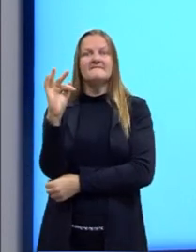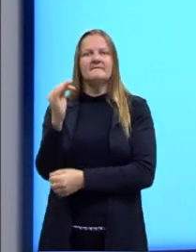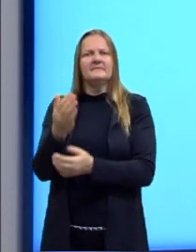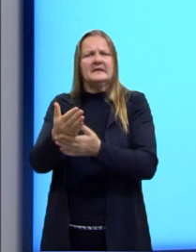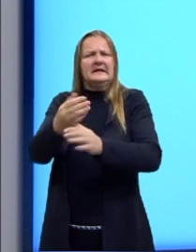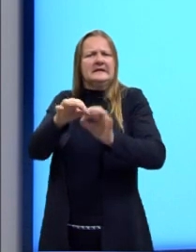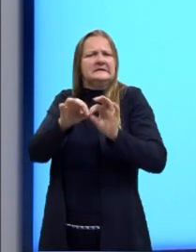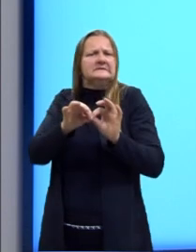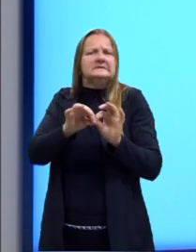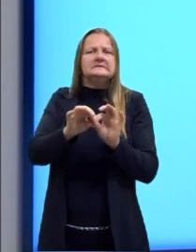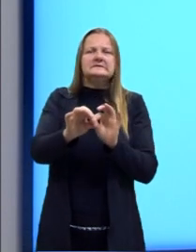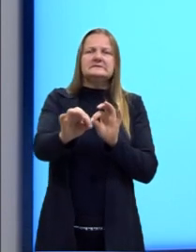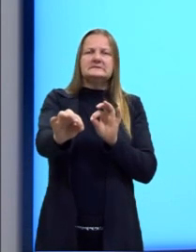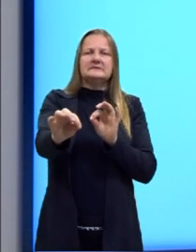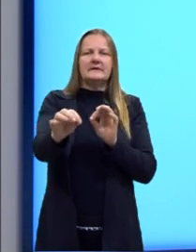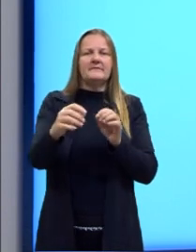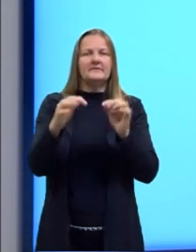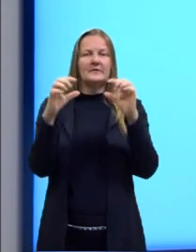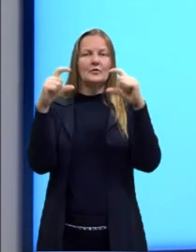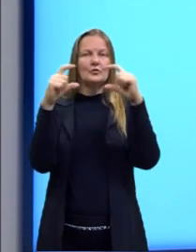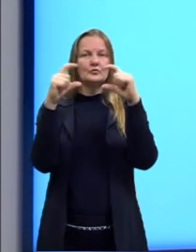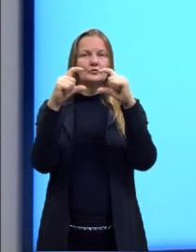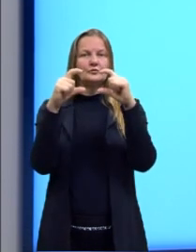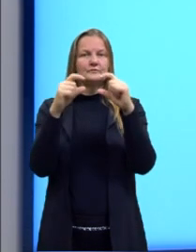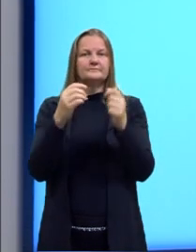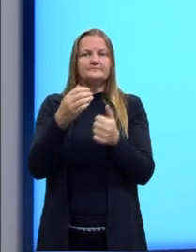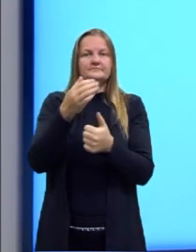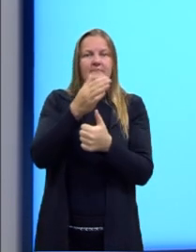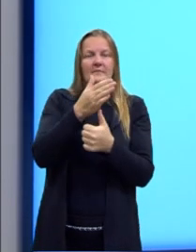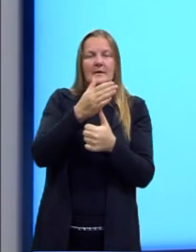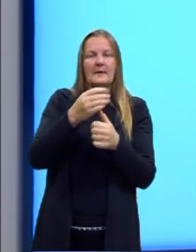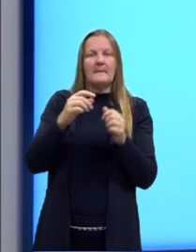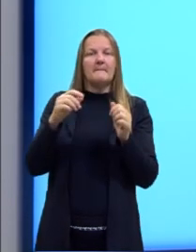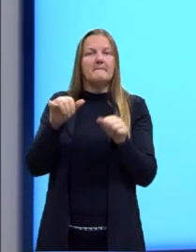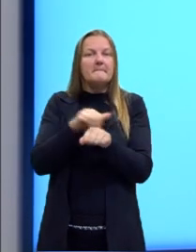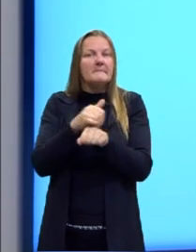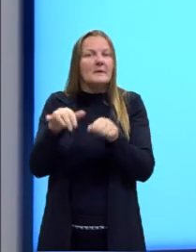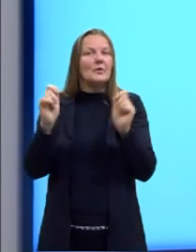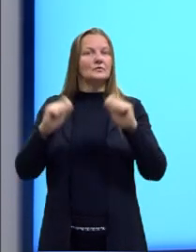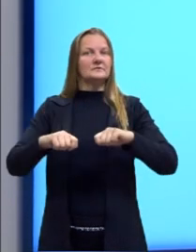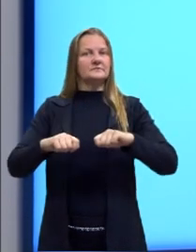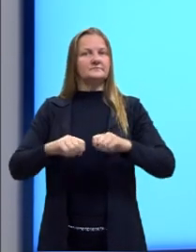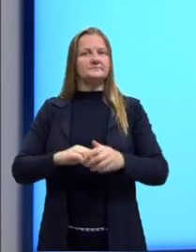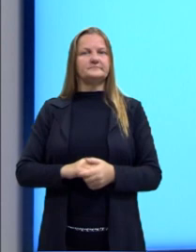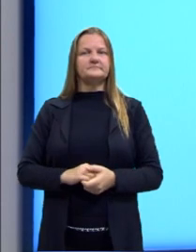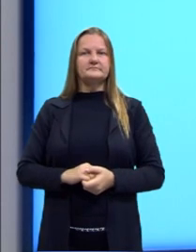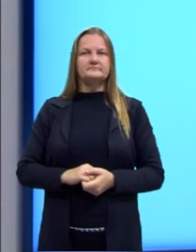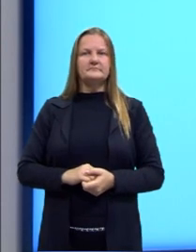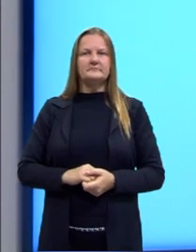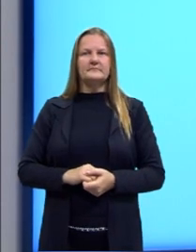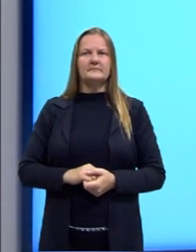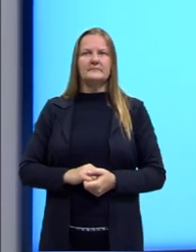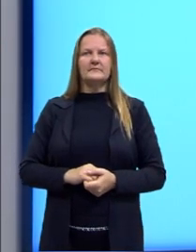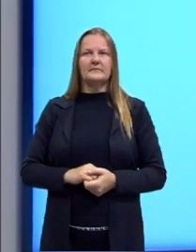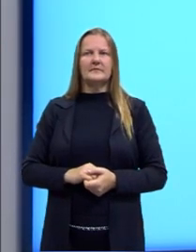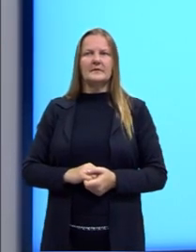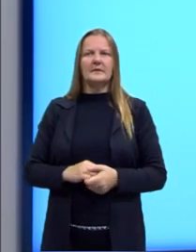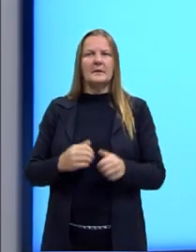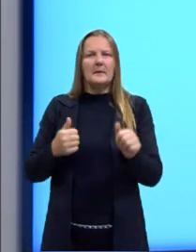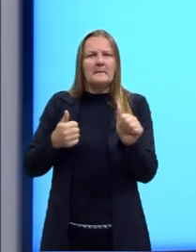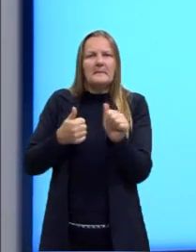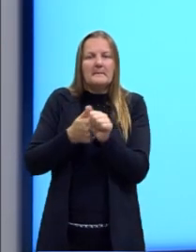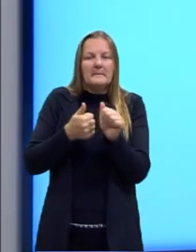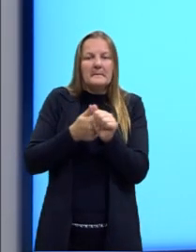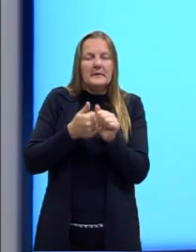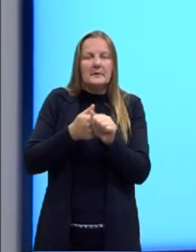longe do zero, menor a probabilidade de acontecer. Quanto mais próximo do